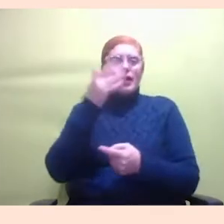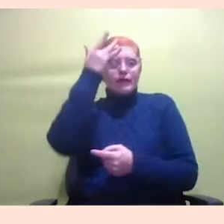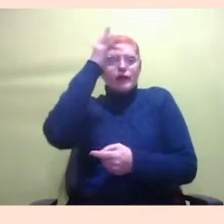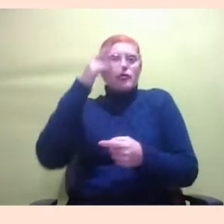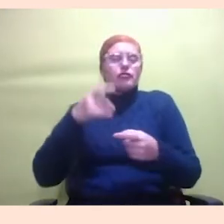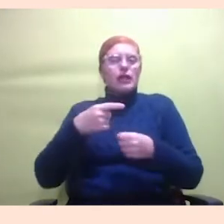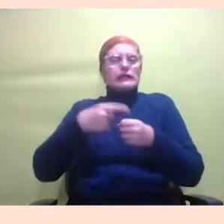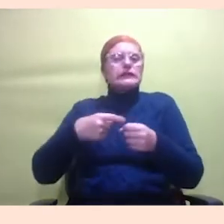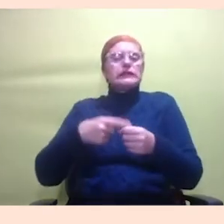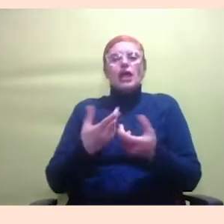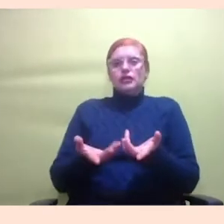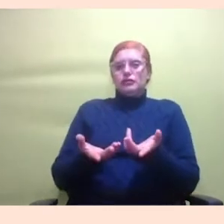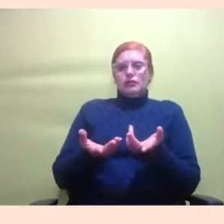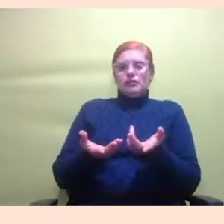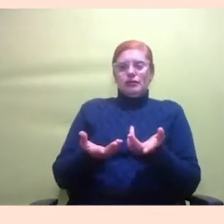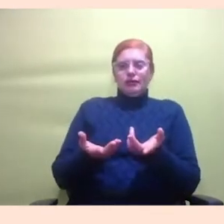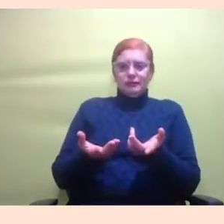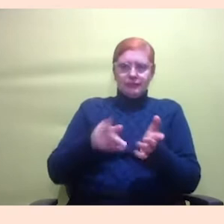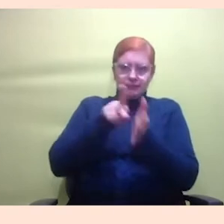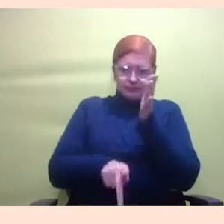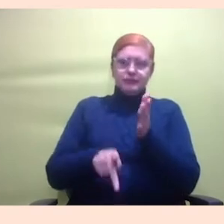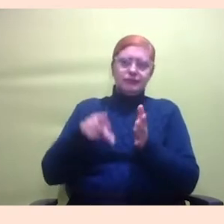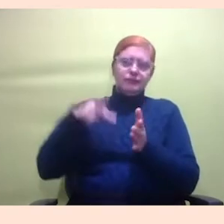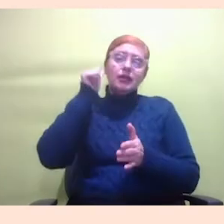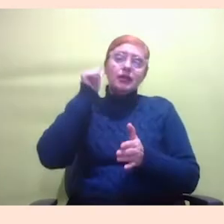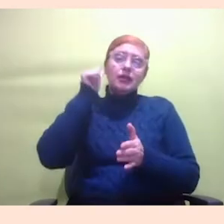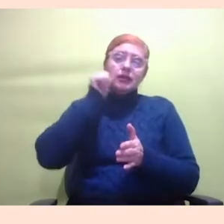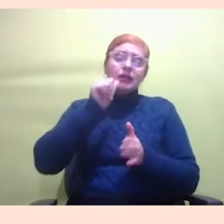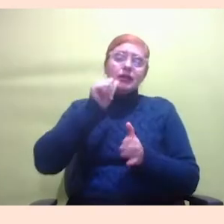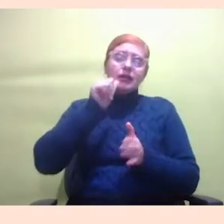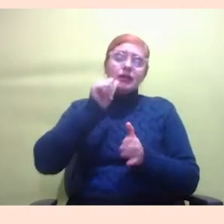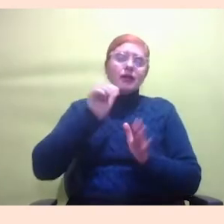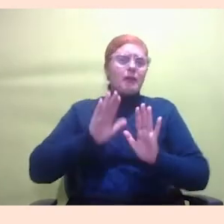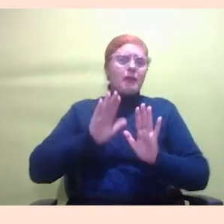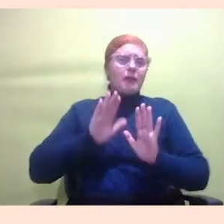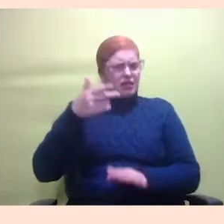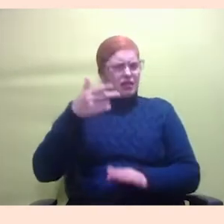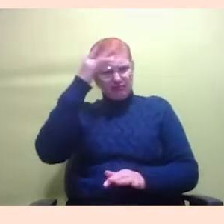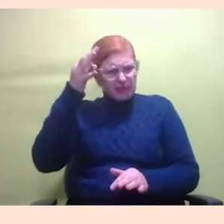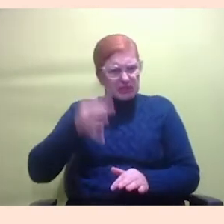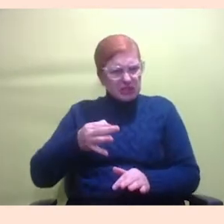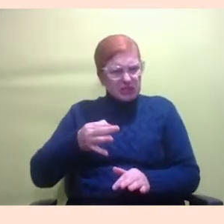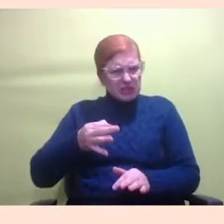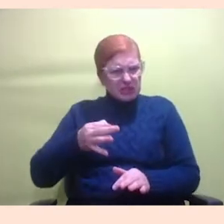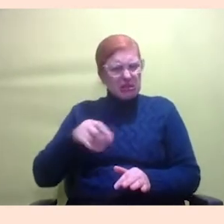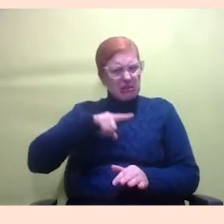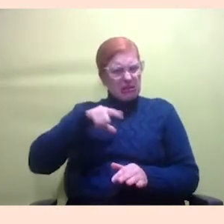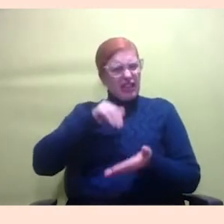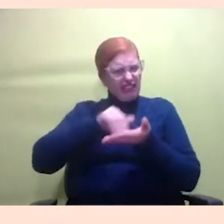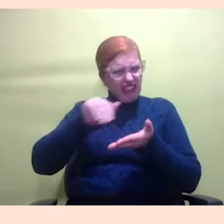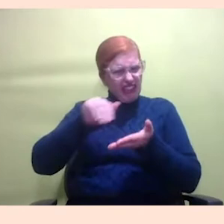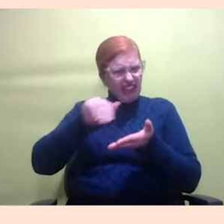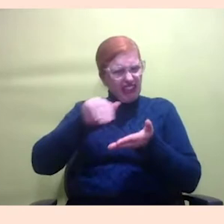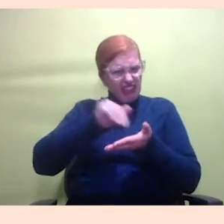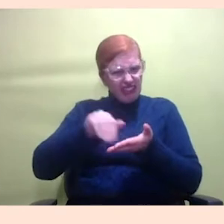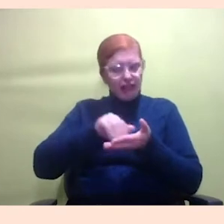Você não sabe na sua cidade se tem um conselho da mulher, se tem uma secretaria da mulher, qual é o orçamento que tem para fazer enfrentamento à violência contra a mulher. Então, é preciso que